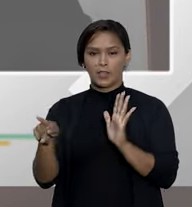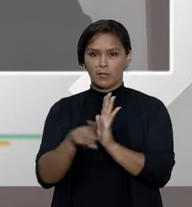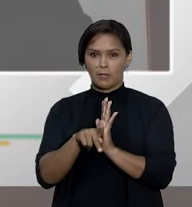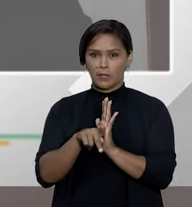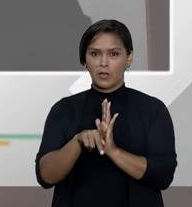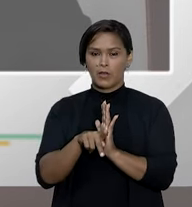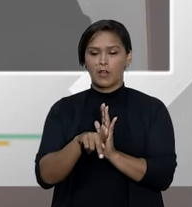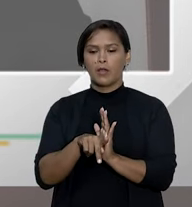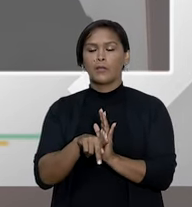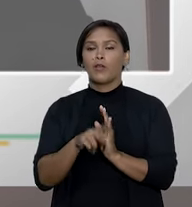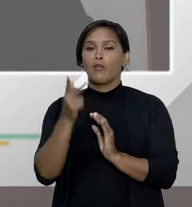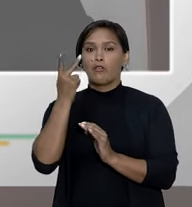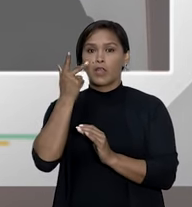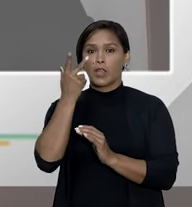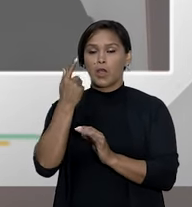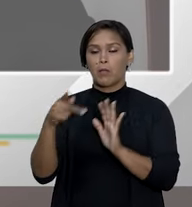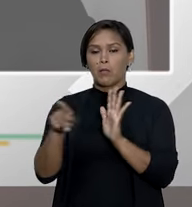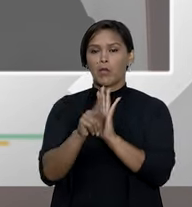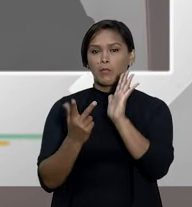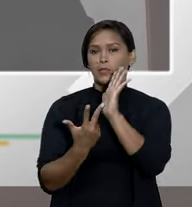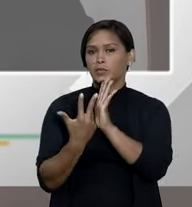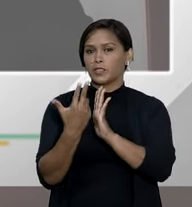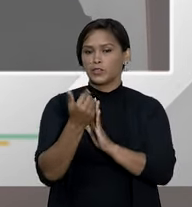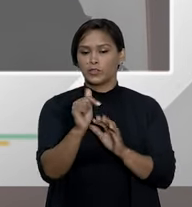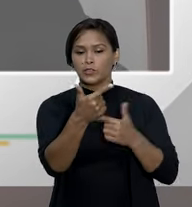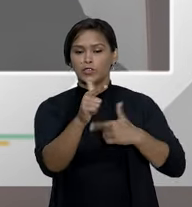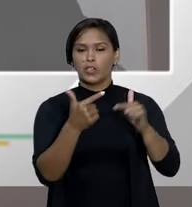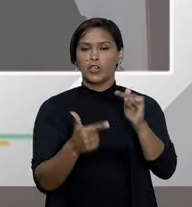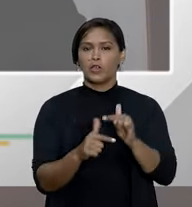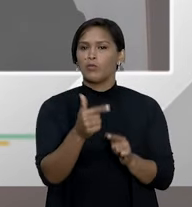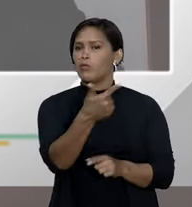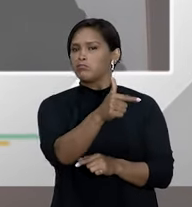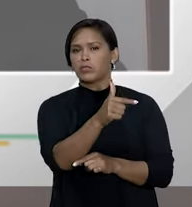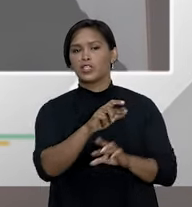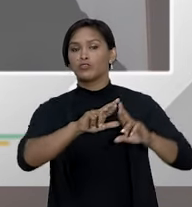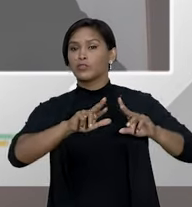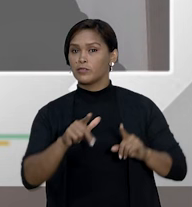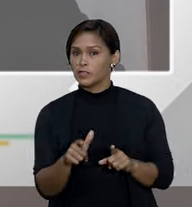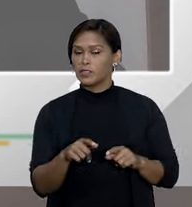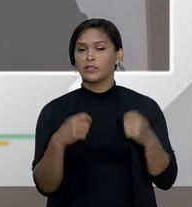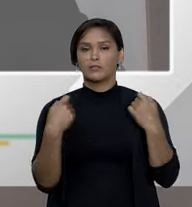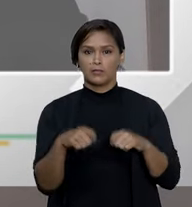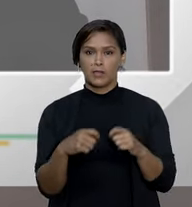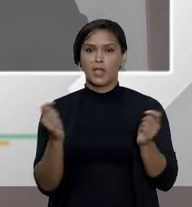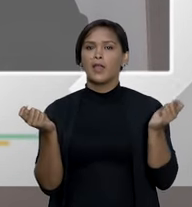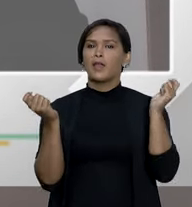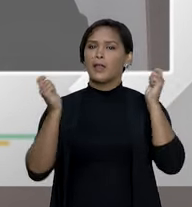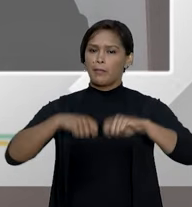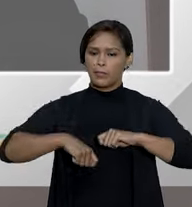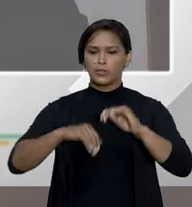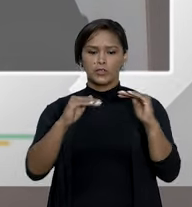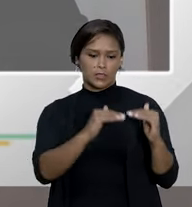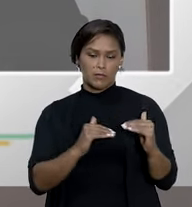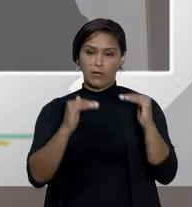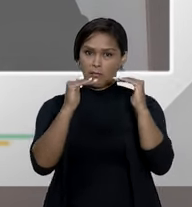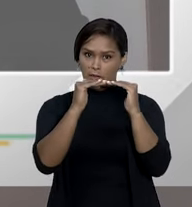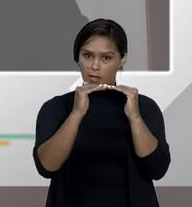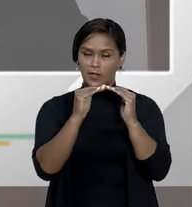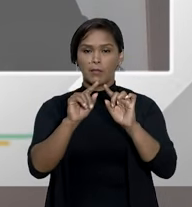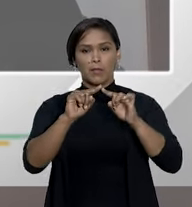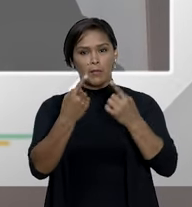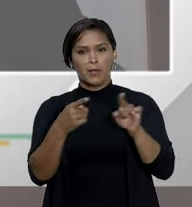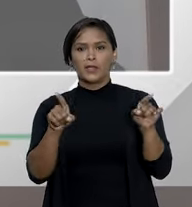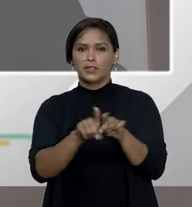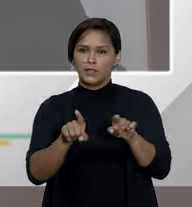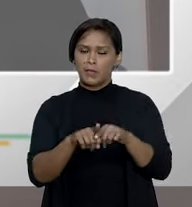era um desdobramento natural e em outros casos não será acho que é possível traçar um parâmetro mas